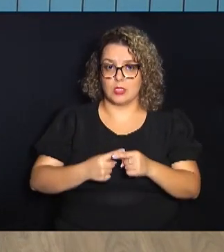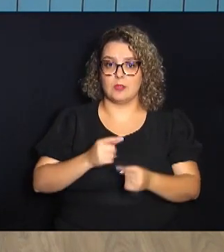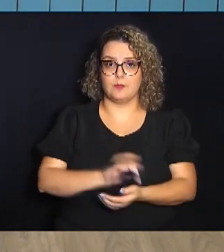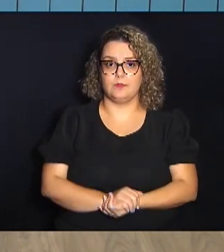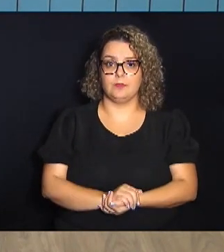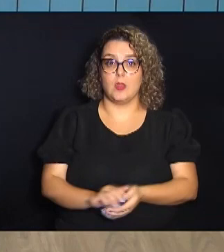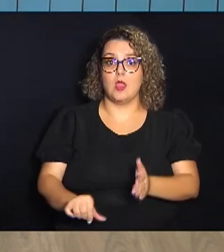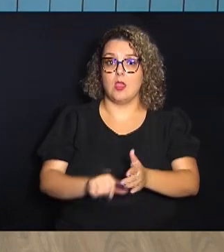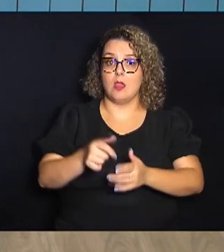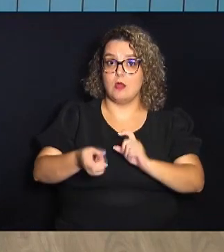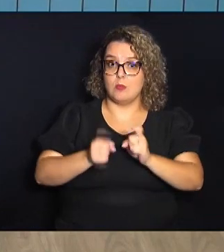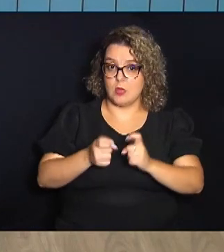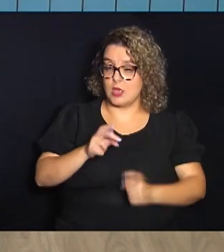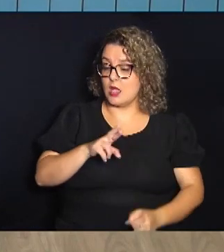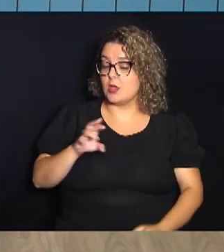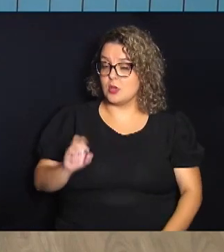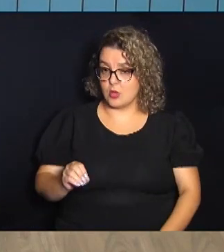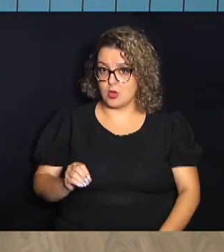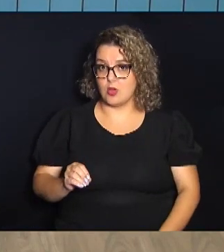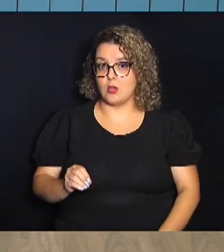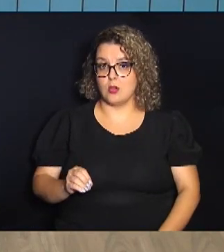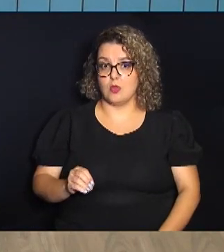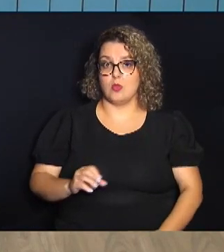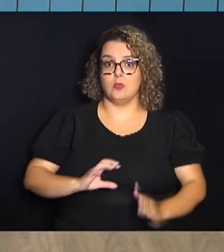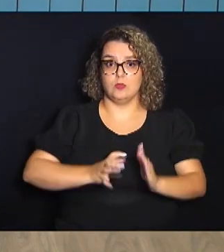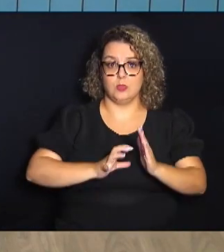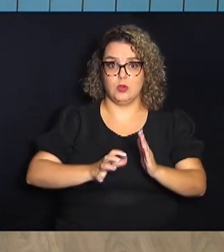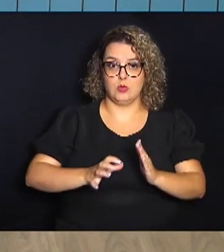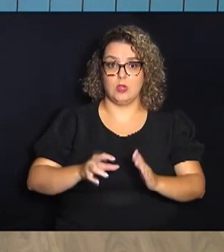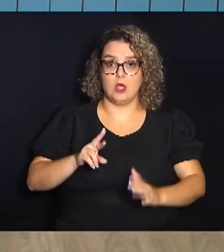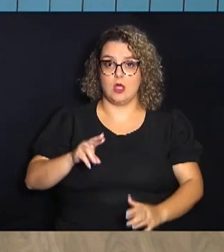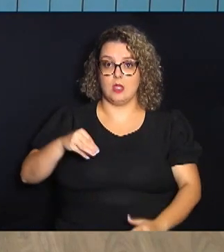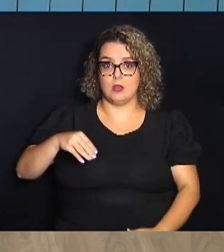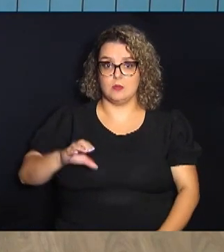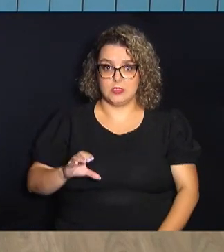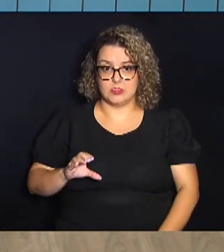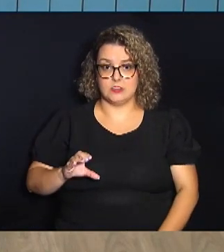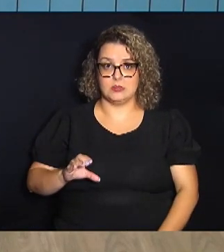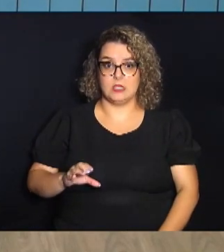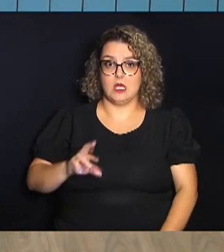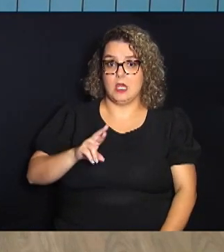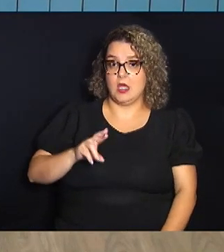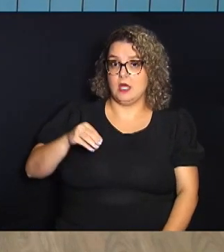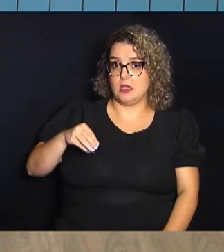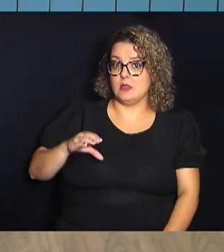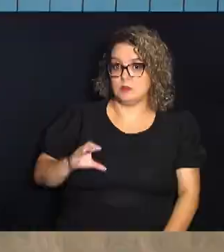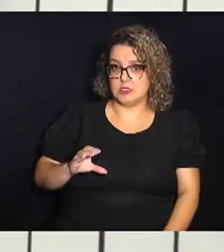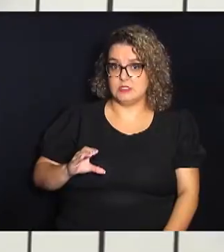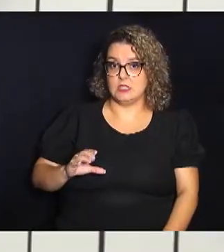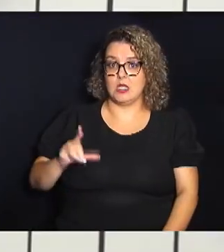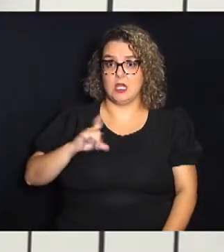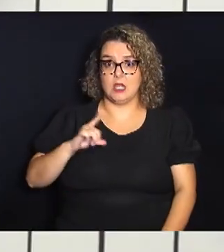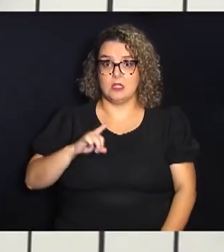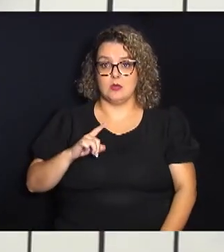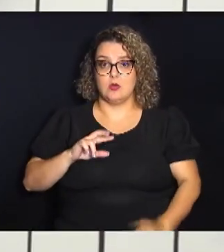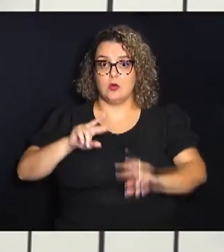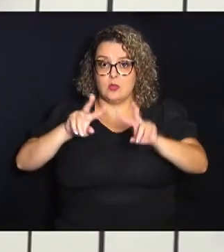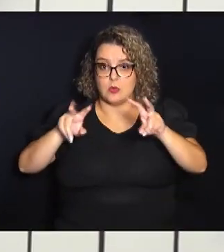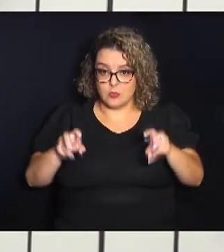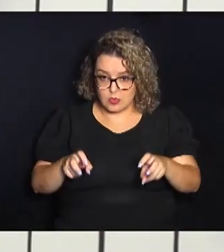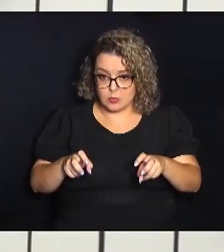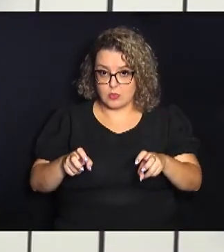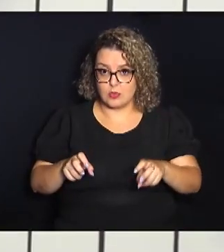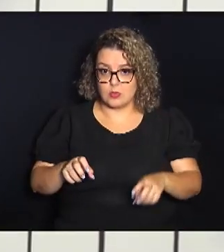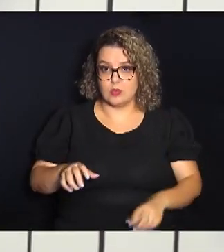primeira reunião ordinária do Parlamento Metropolitano da RMC teve como tema o